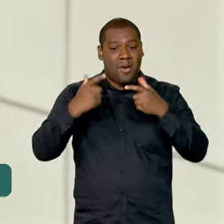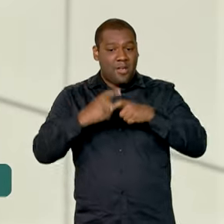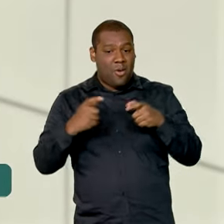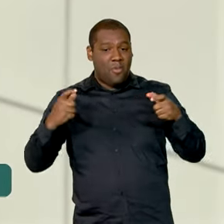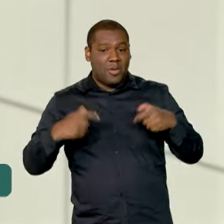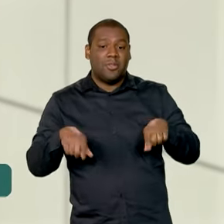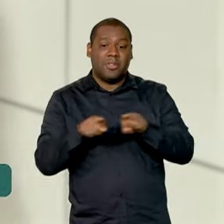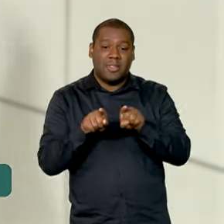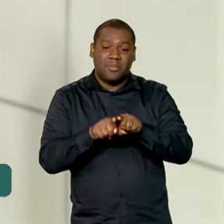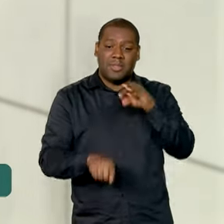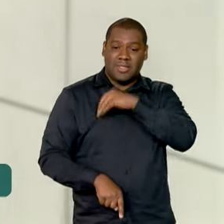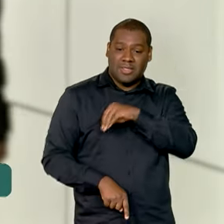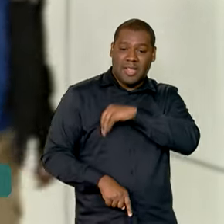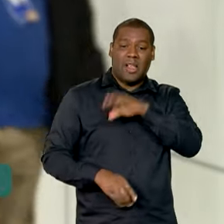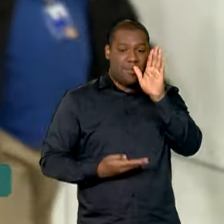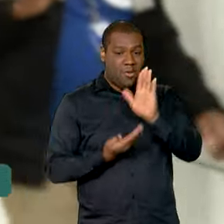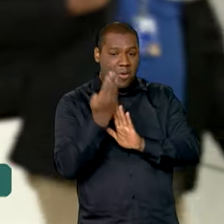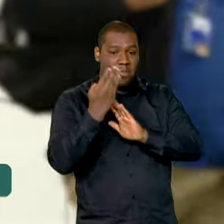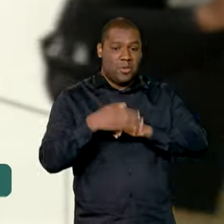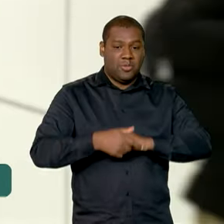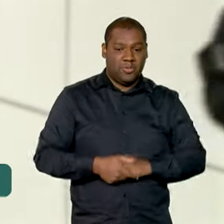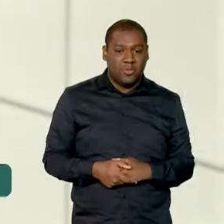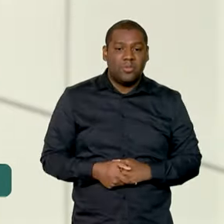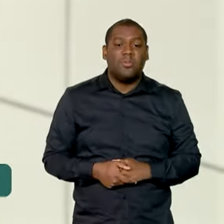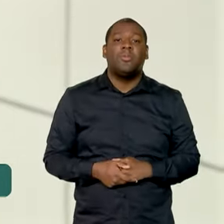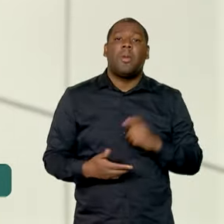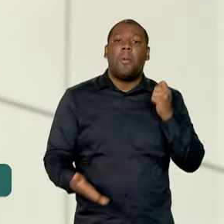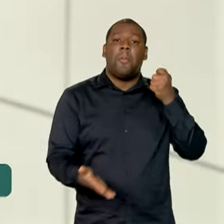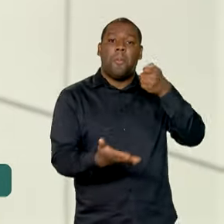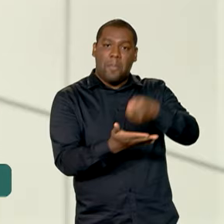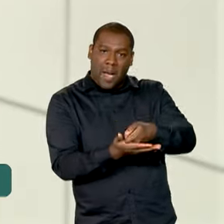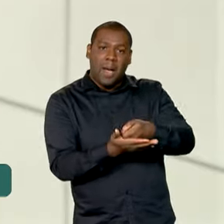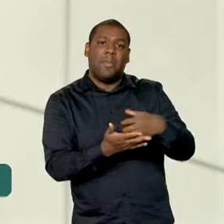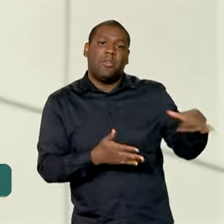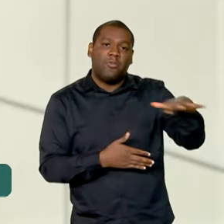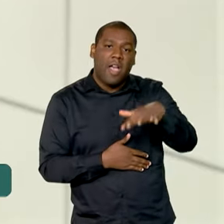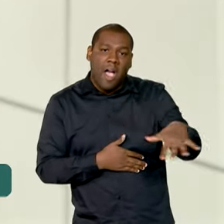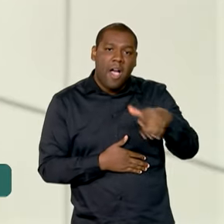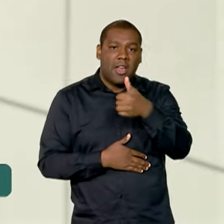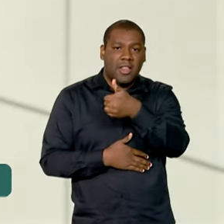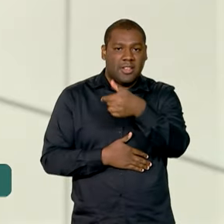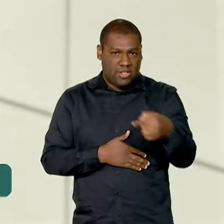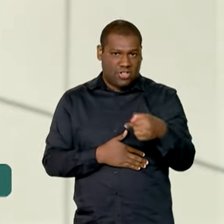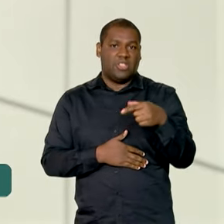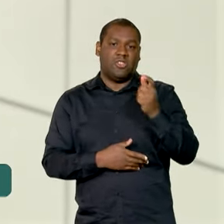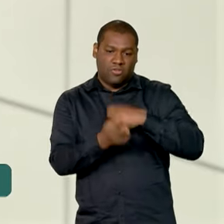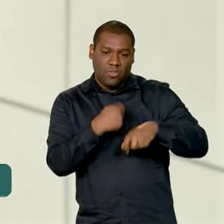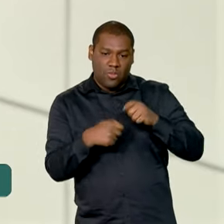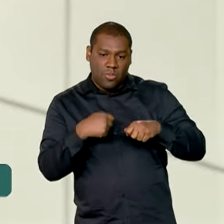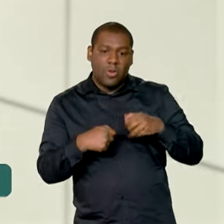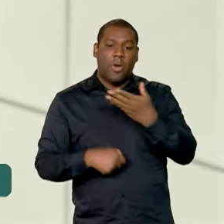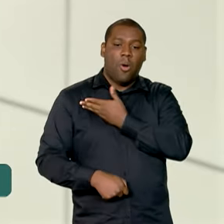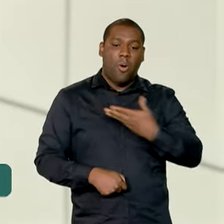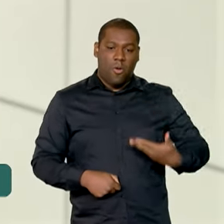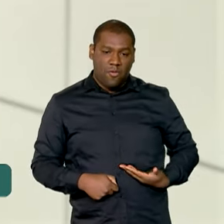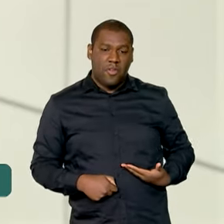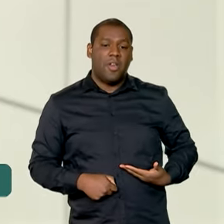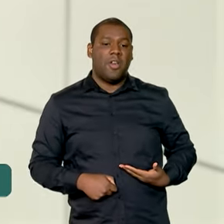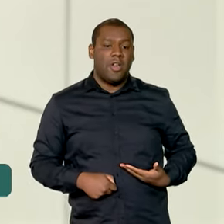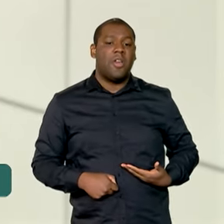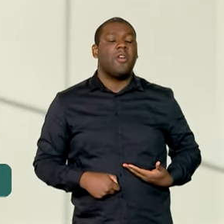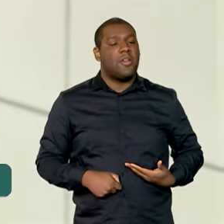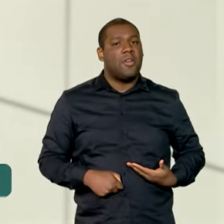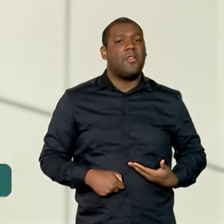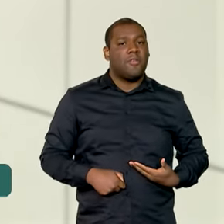Sobre a desoneração da folha de pagamentos para 17 setores da economia, afirmou que o governo espera contrapartida